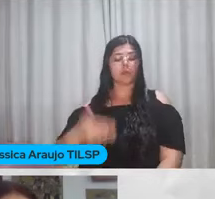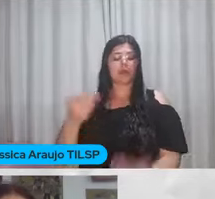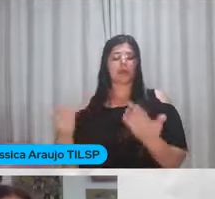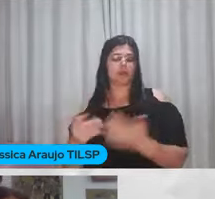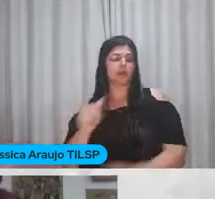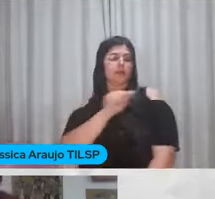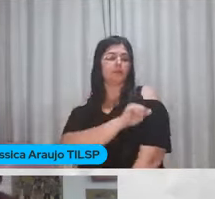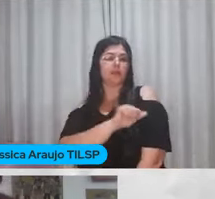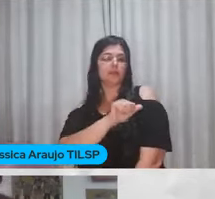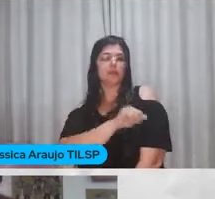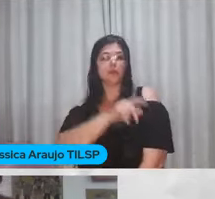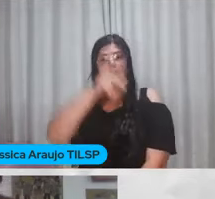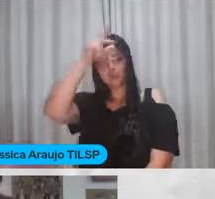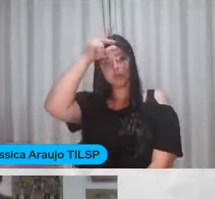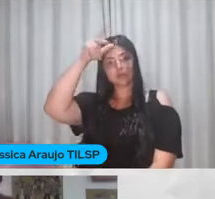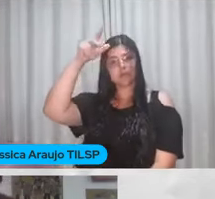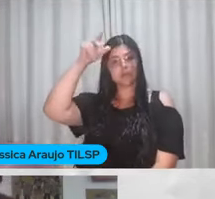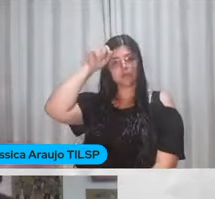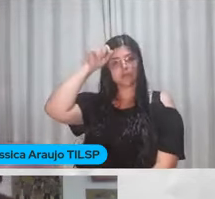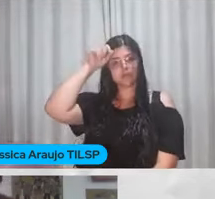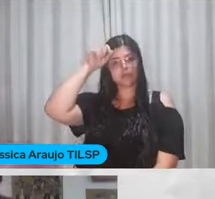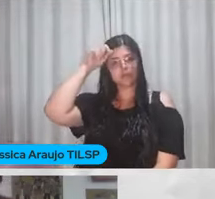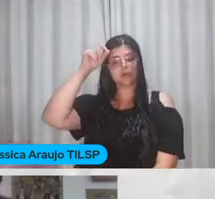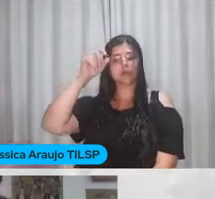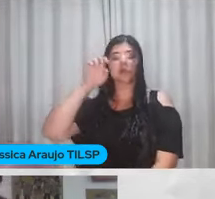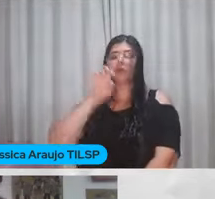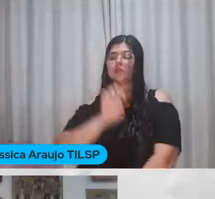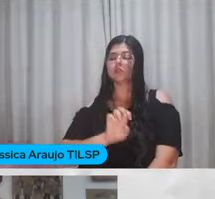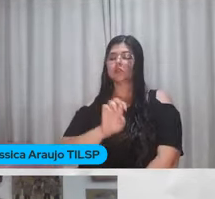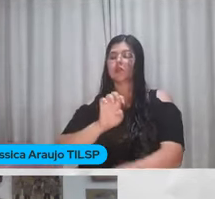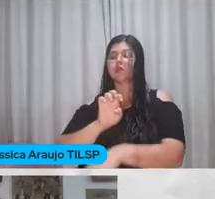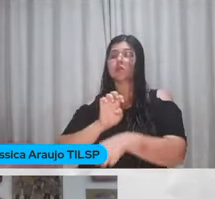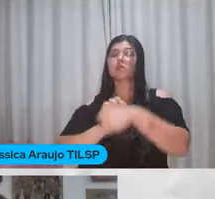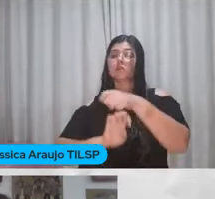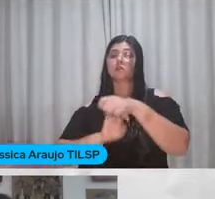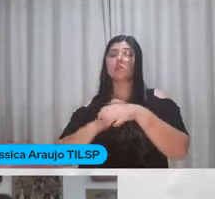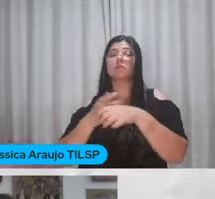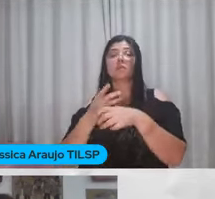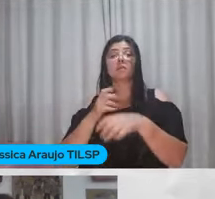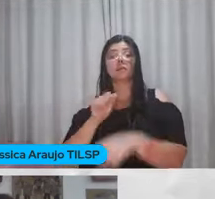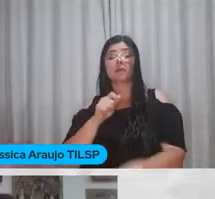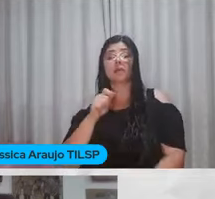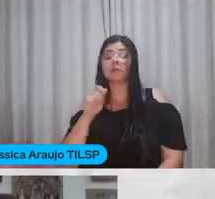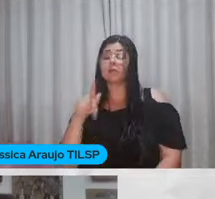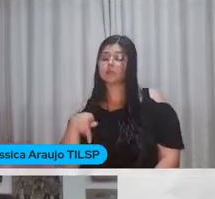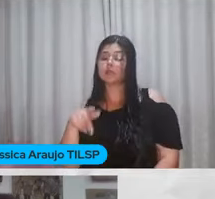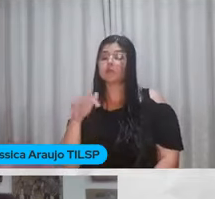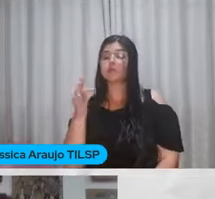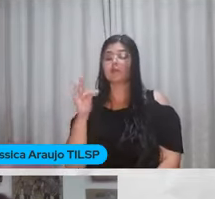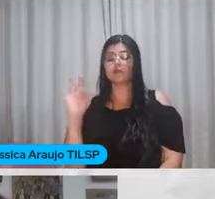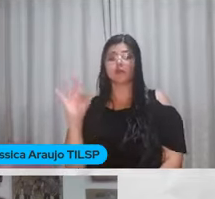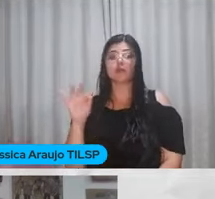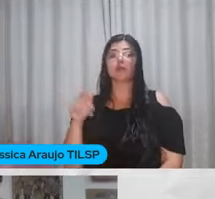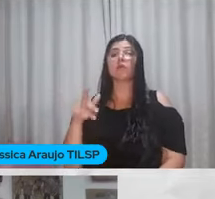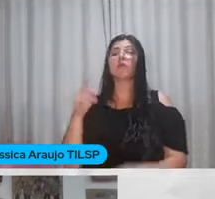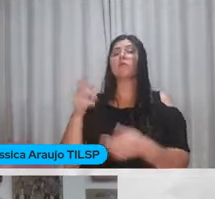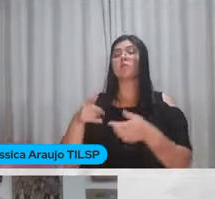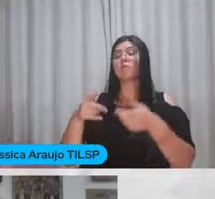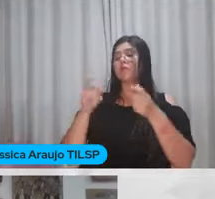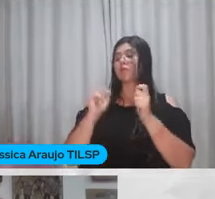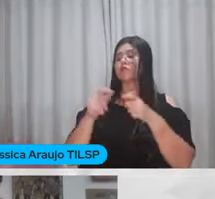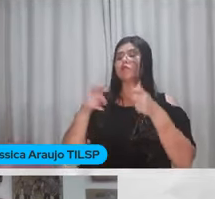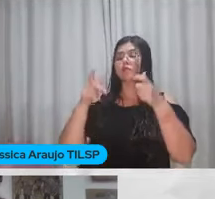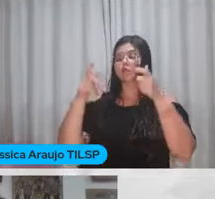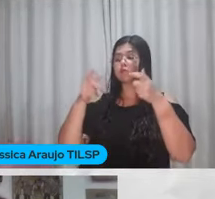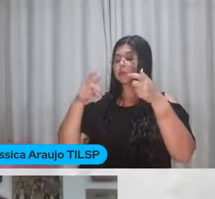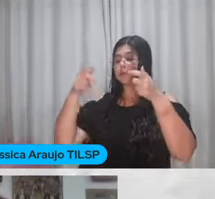Trabalhei na rede municipal Estadual E me aposentei Na rede federal Então eu fui professora Do Pedro II Do CEFET Rio